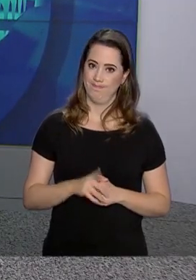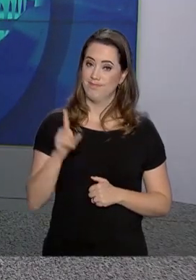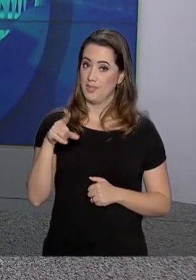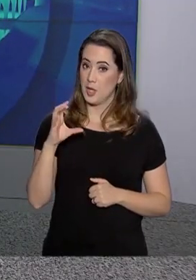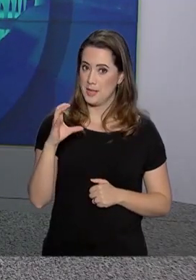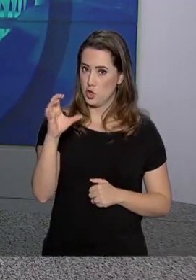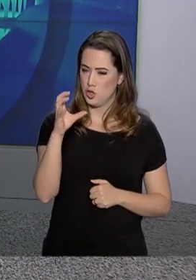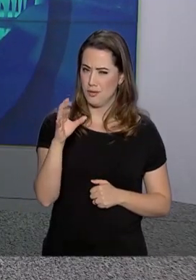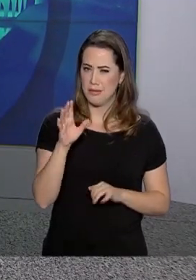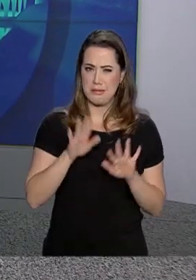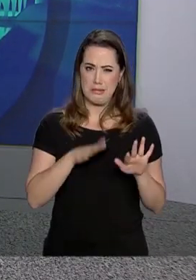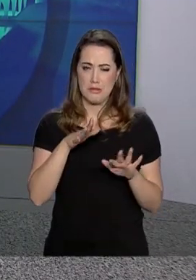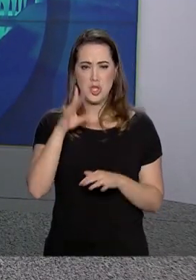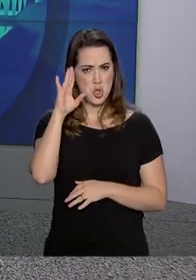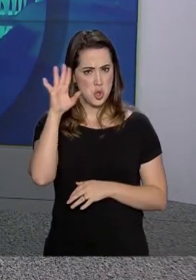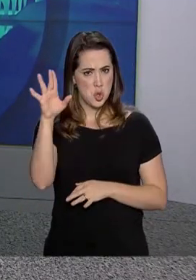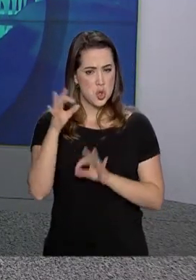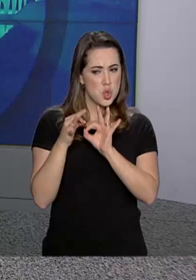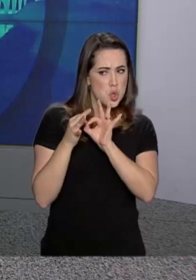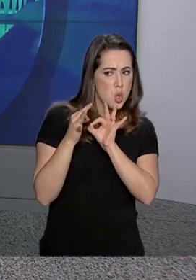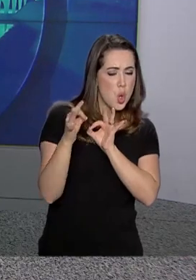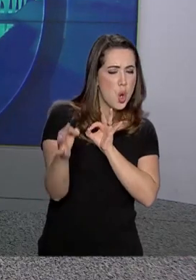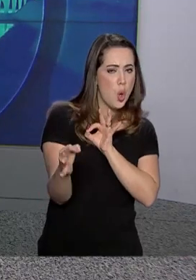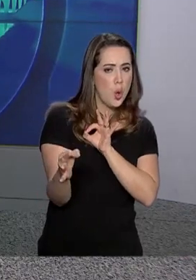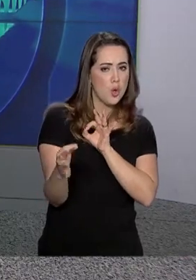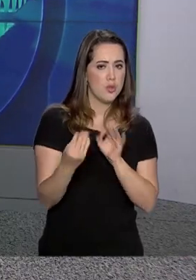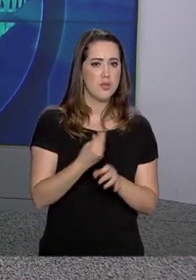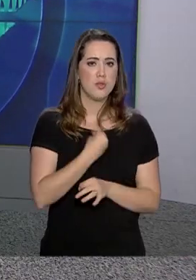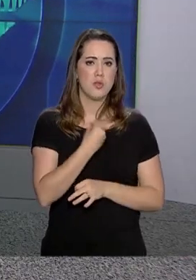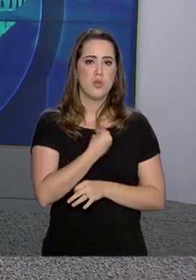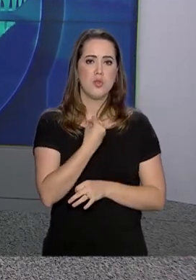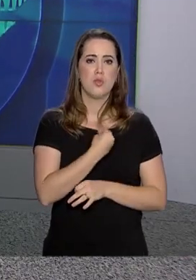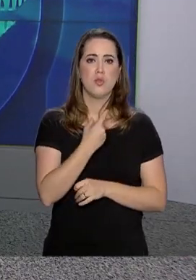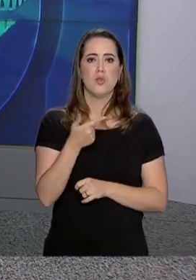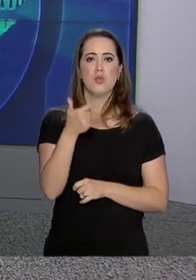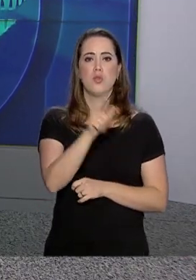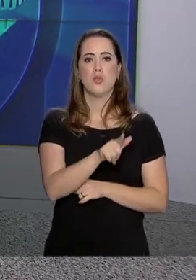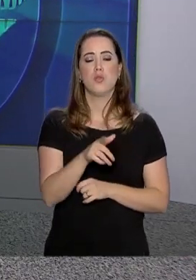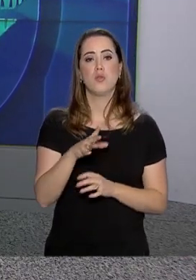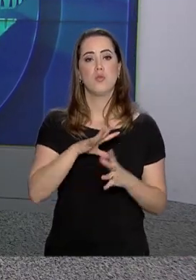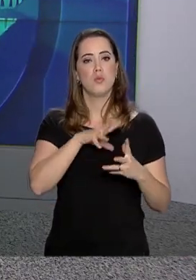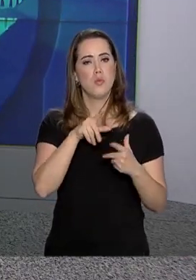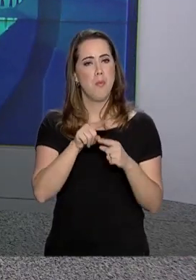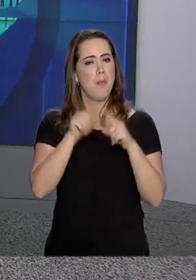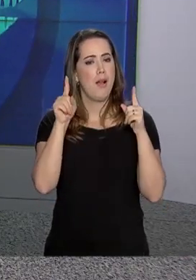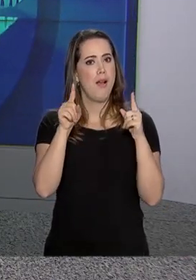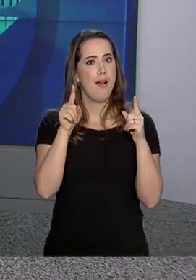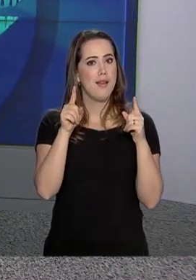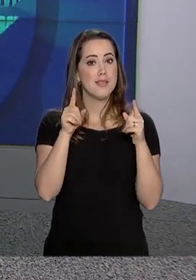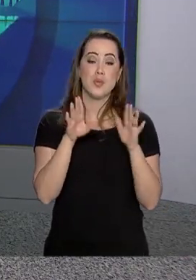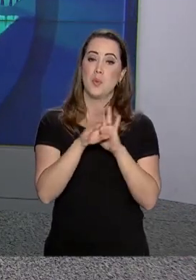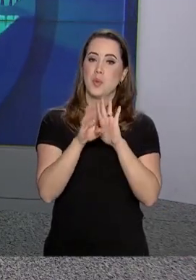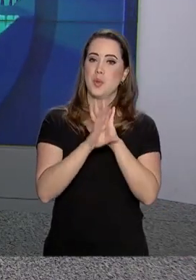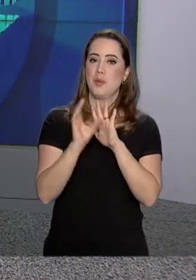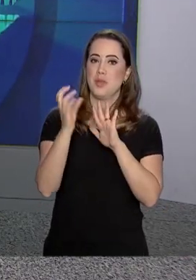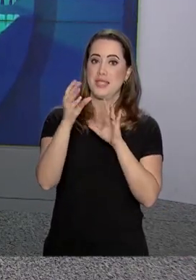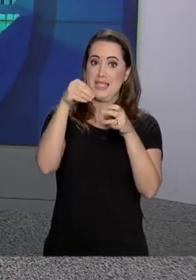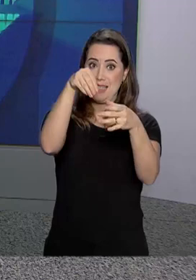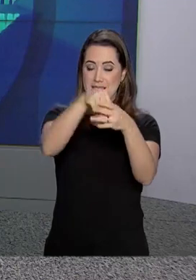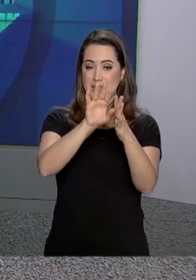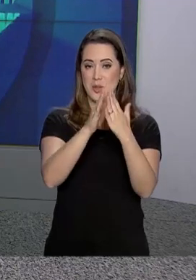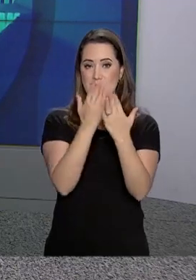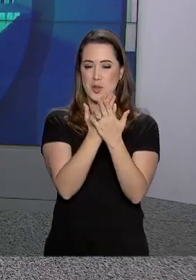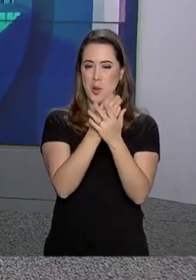cientista às vezes parece algo muito distante, um sonho quase de outro mundo. Mas o programa Ciência na Escola quer